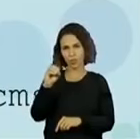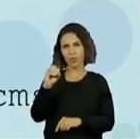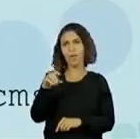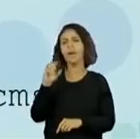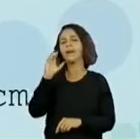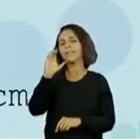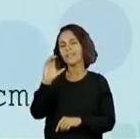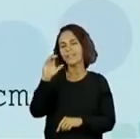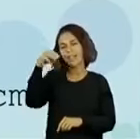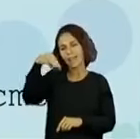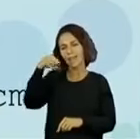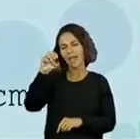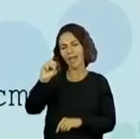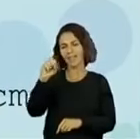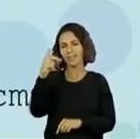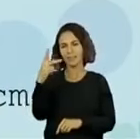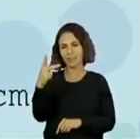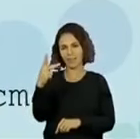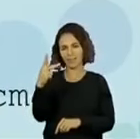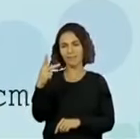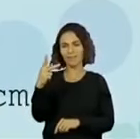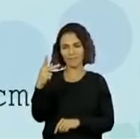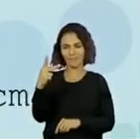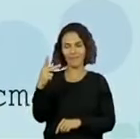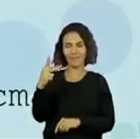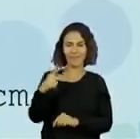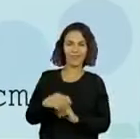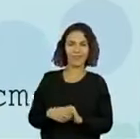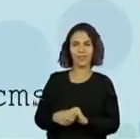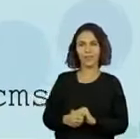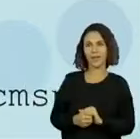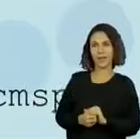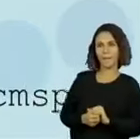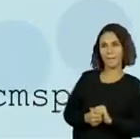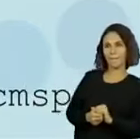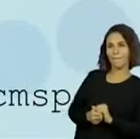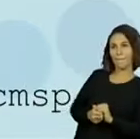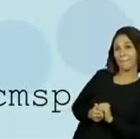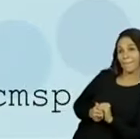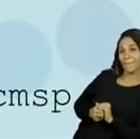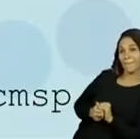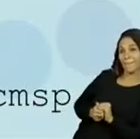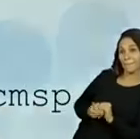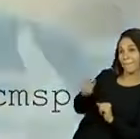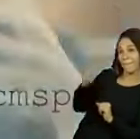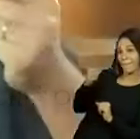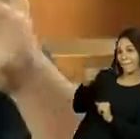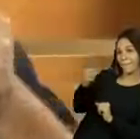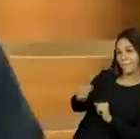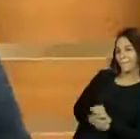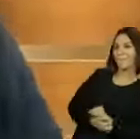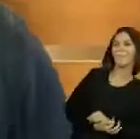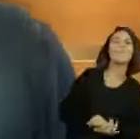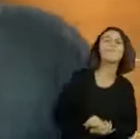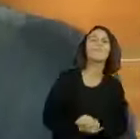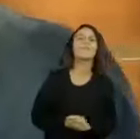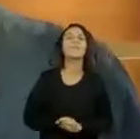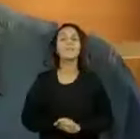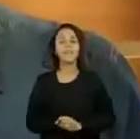Centro de Mídias. SP. CMSP. Fala sério. Ah, agora eu duvido. Eu vou dar um desafio. Muita atenção aqui.